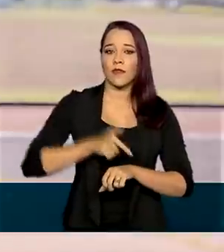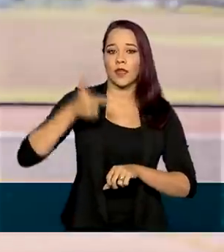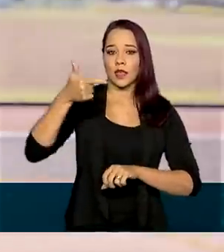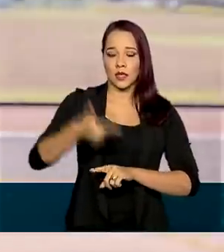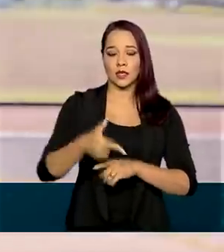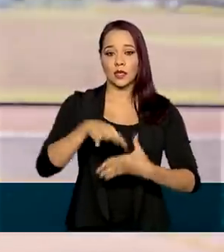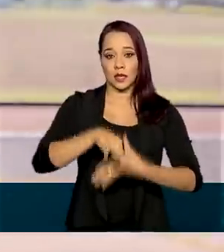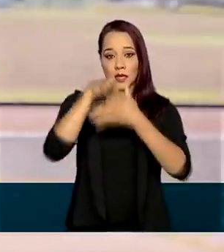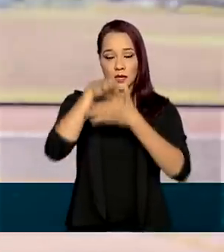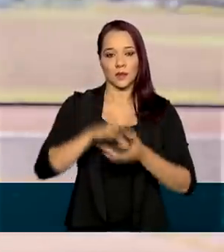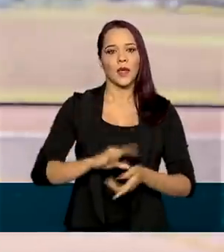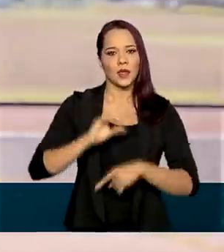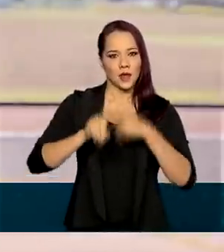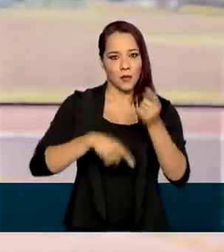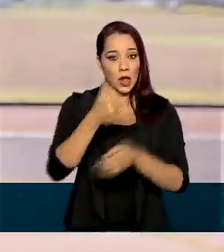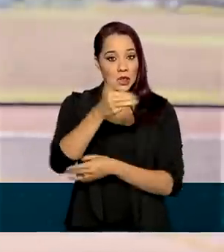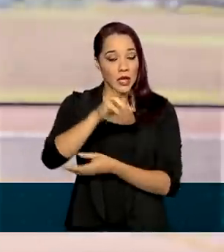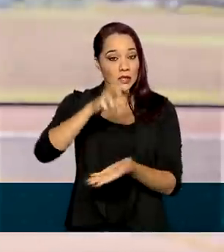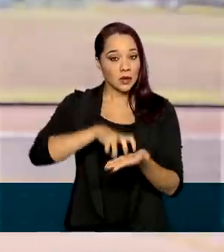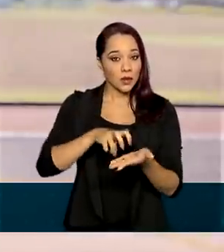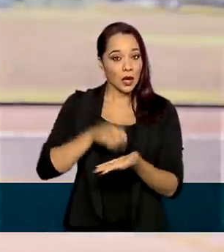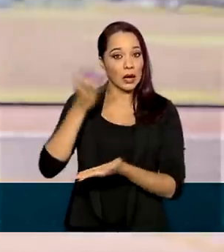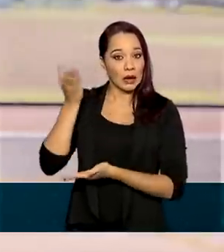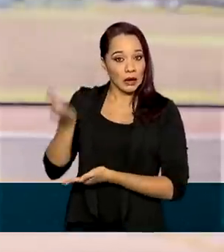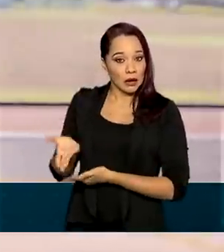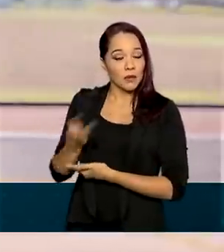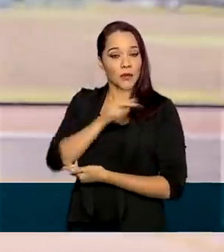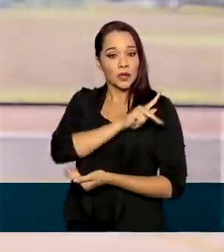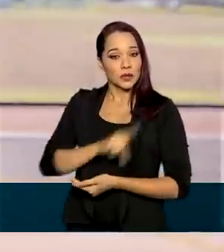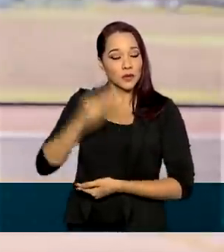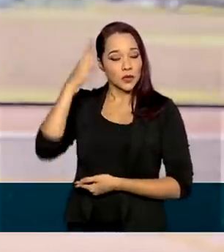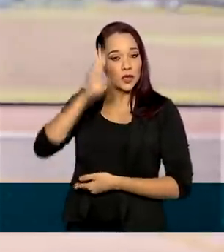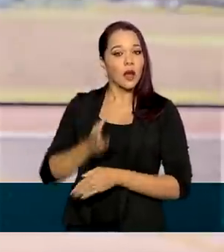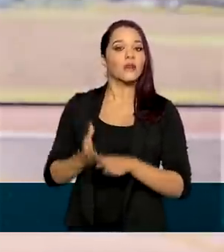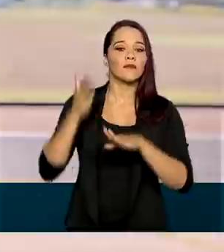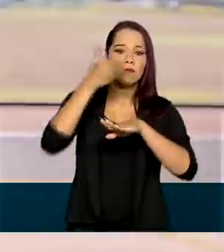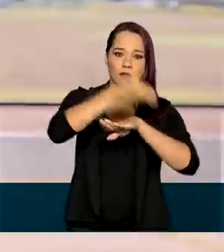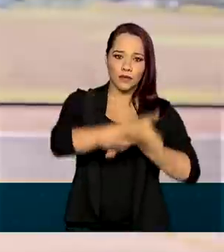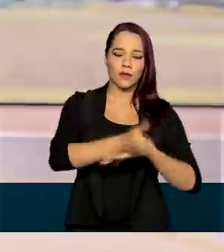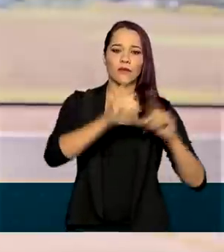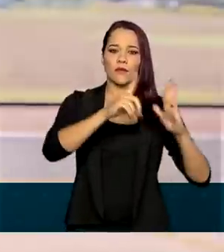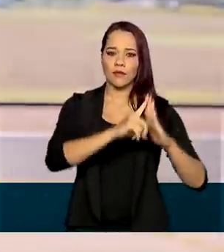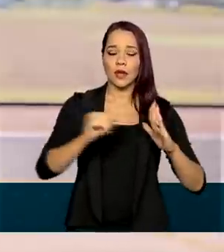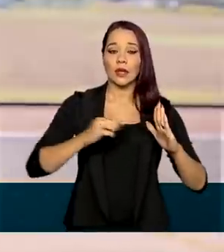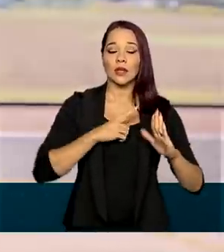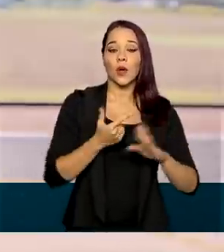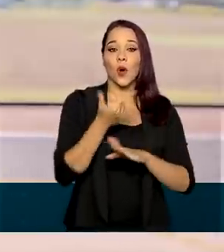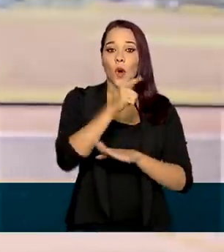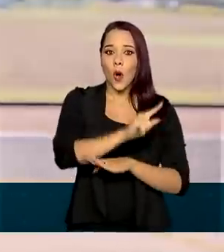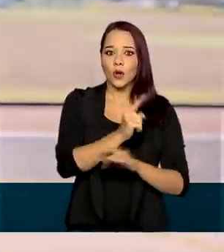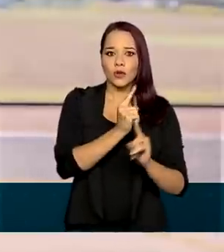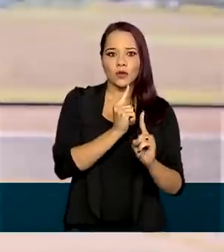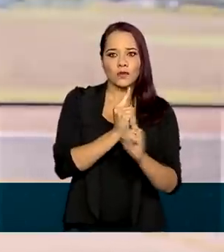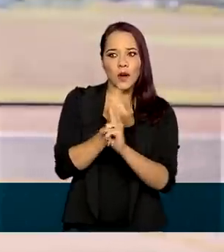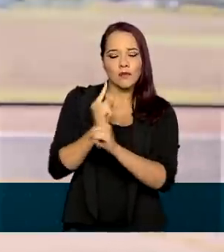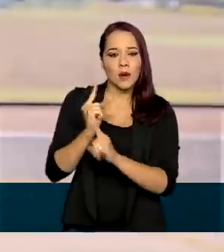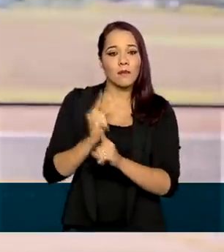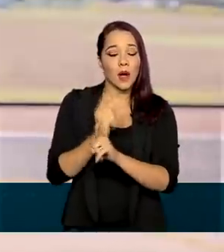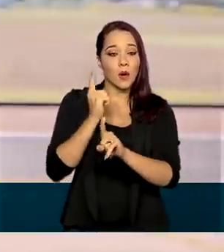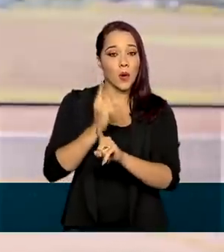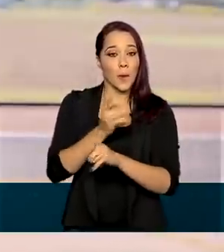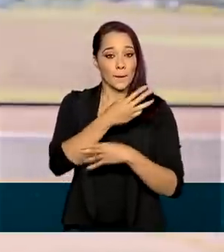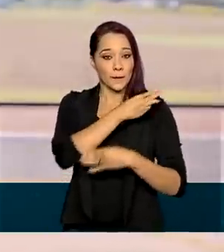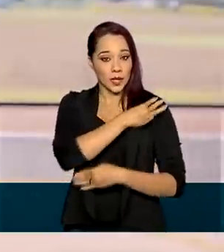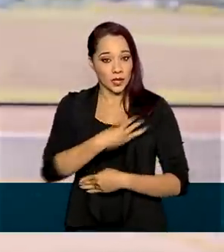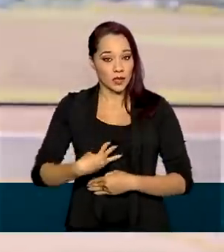pouco, às 10 da manhã, Bolsonaro segue então para o Palácio do Planalto onde tem outros encontros com ministros